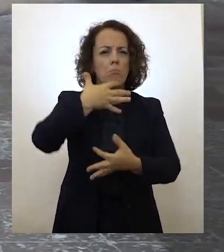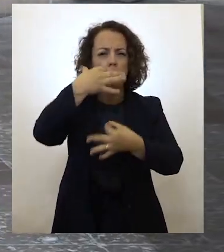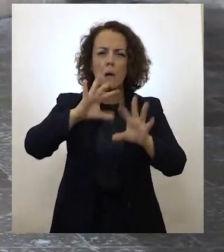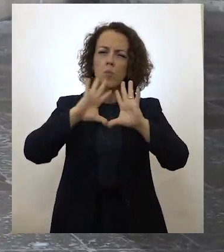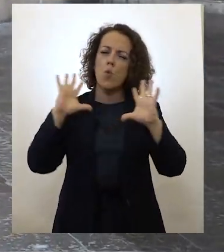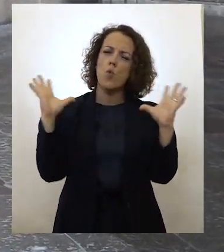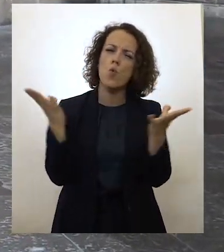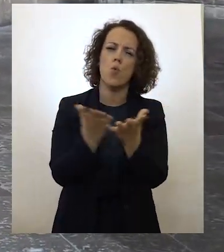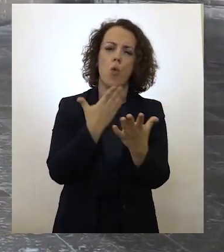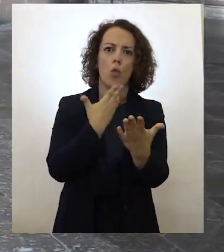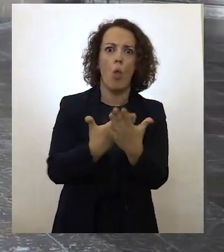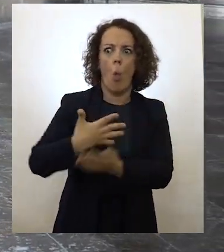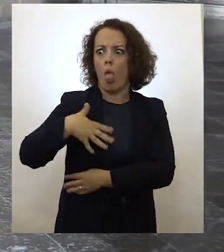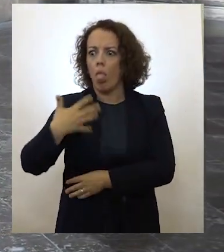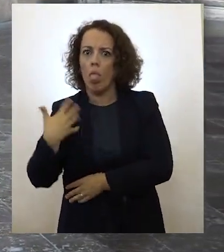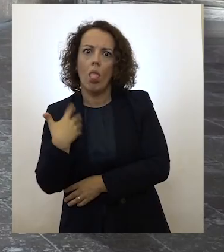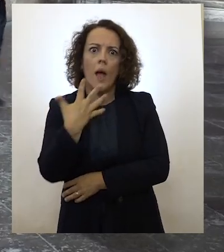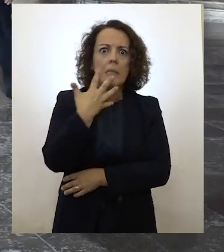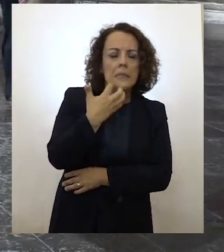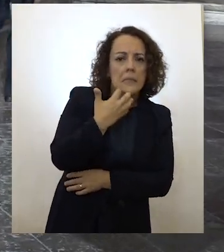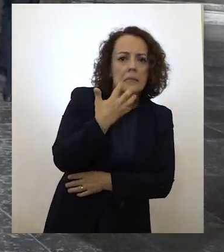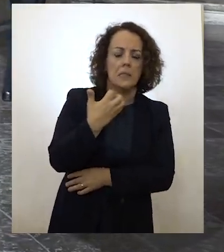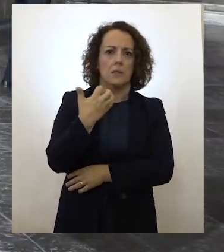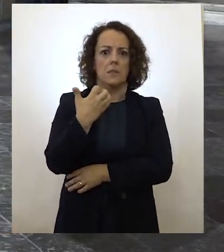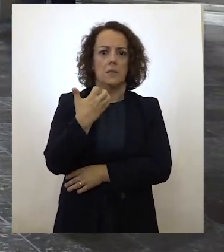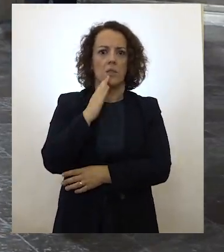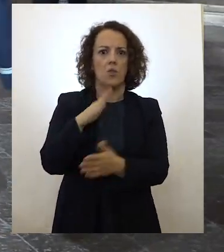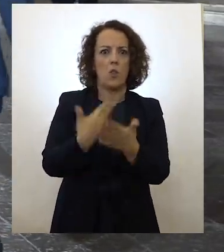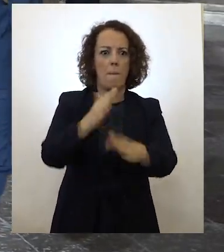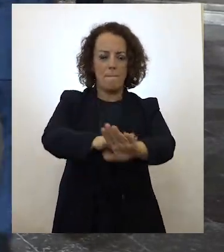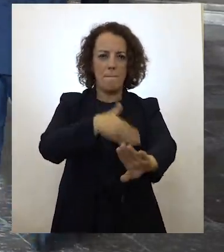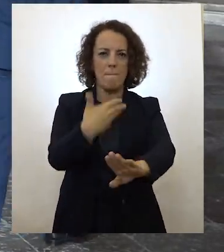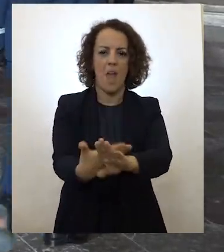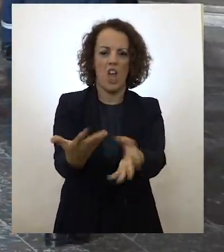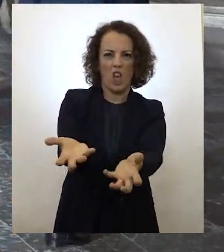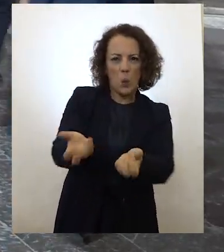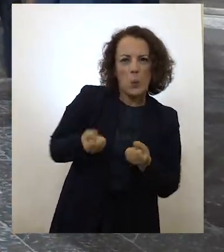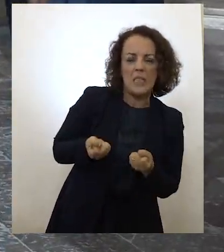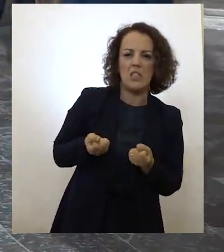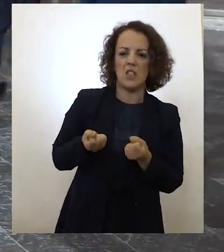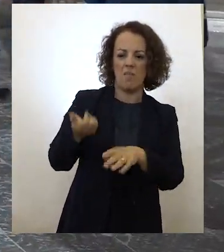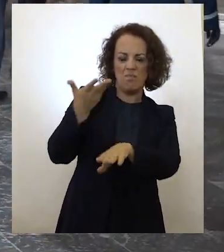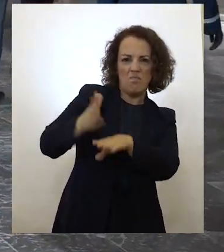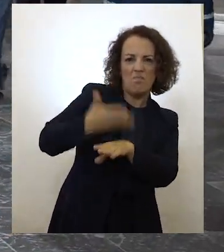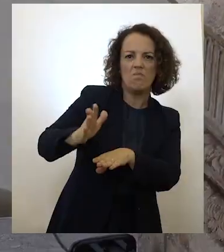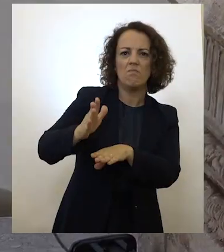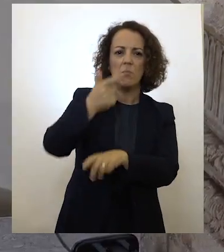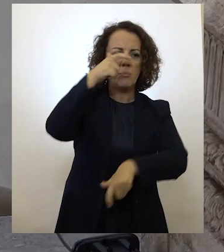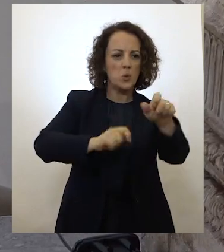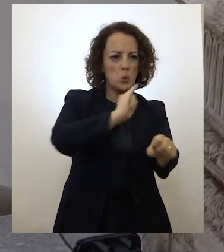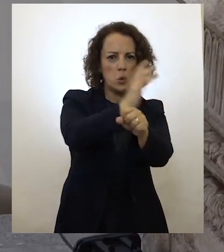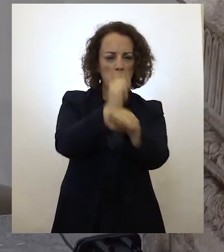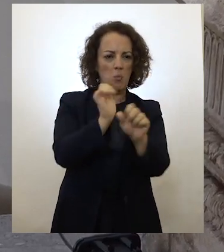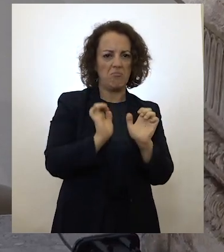Criou medos e inseguranças. Exacerbou egoísmos, intolerâncias, recusas dos